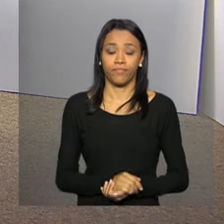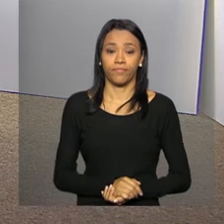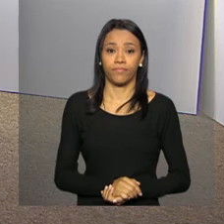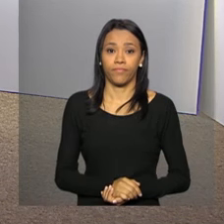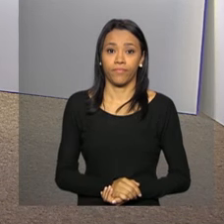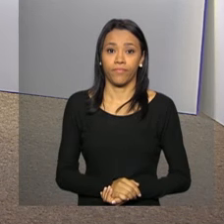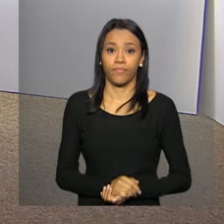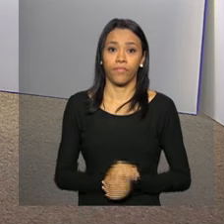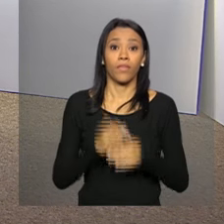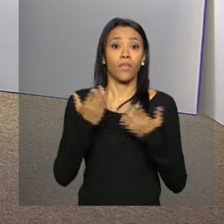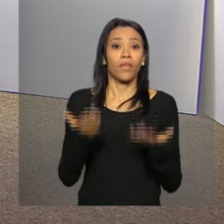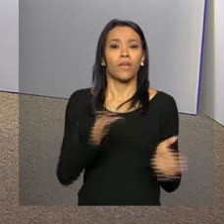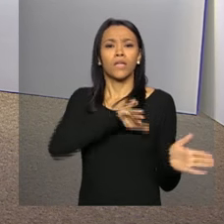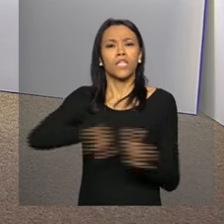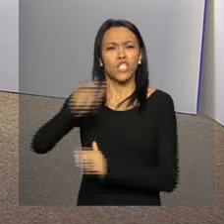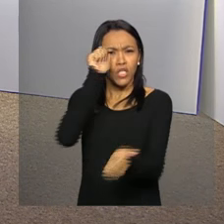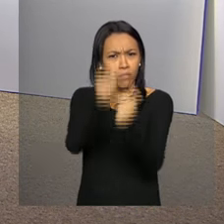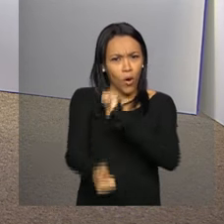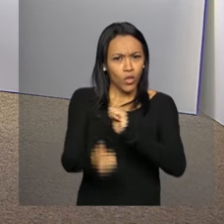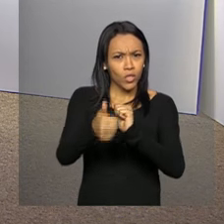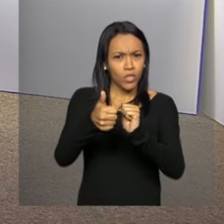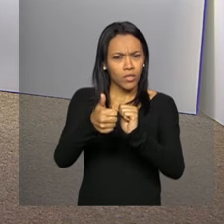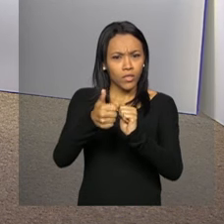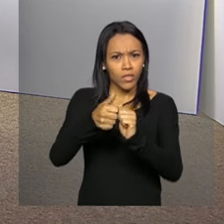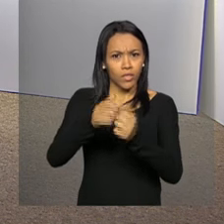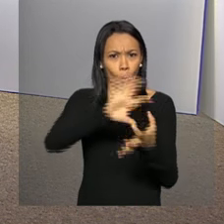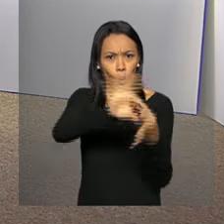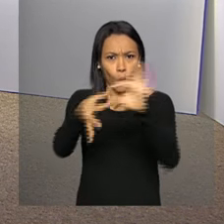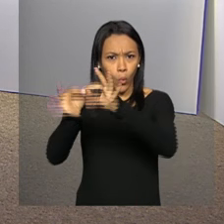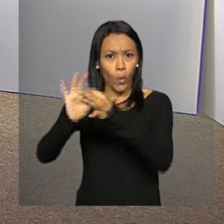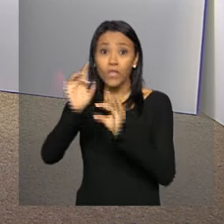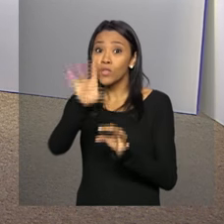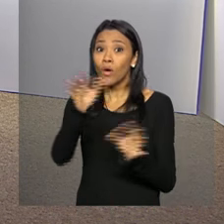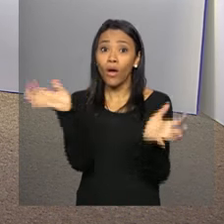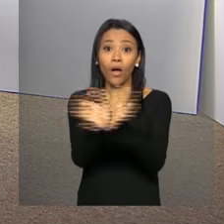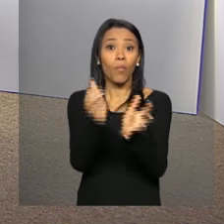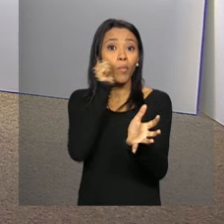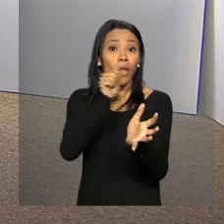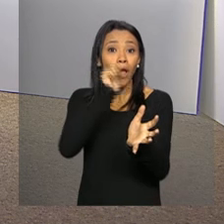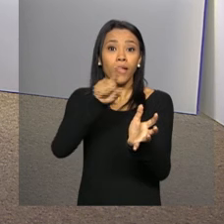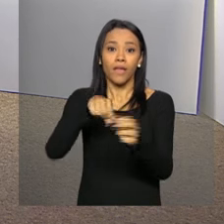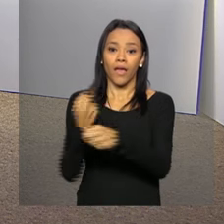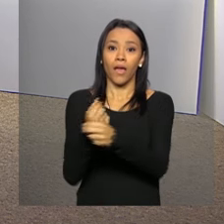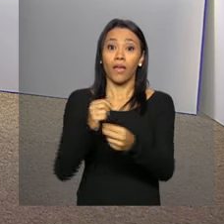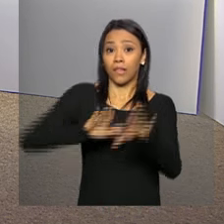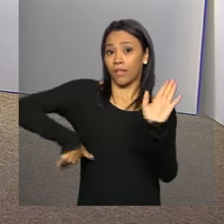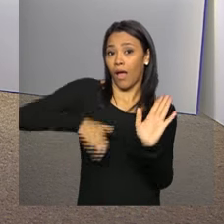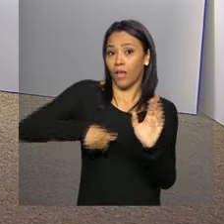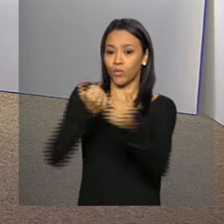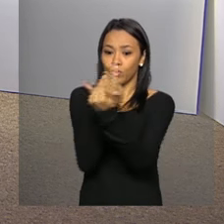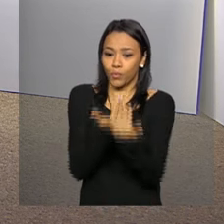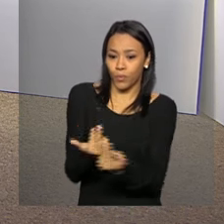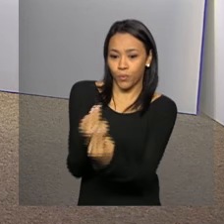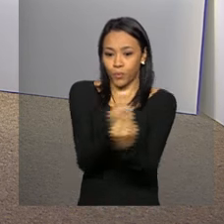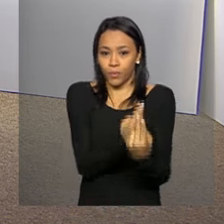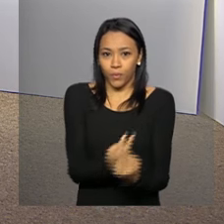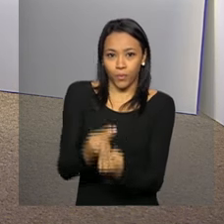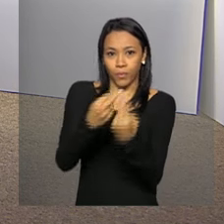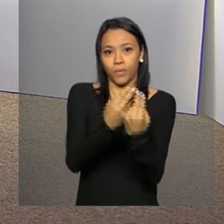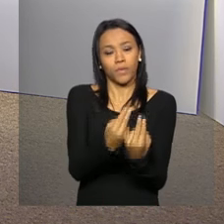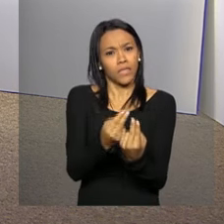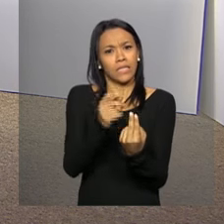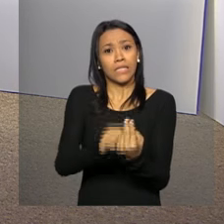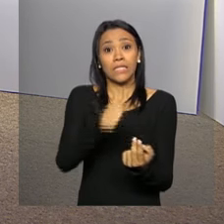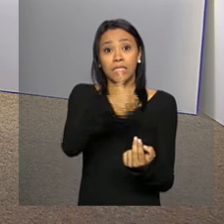Um esporte olímpico onde a disputa é só entre mulheres, é o Nado Sincronizado. São 125 atletas de